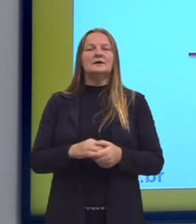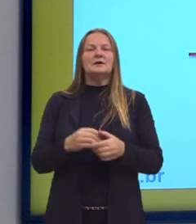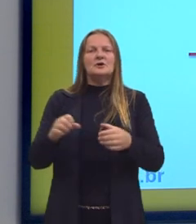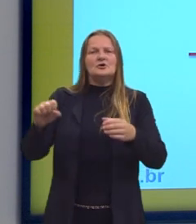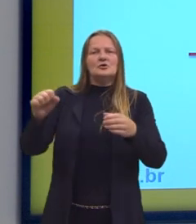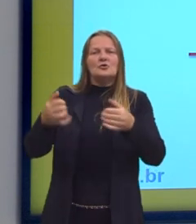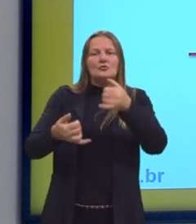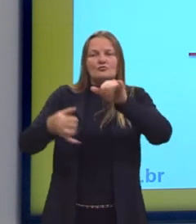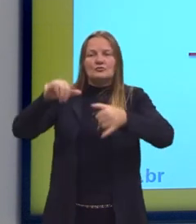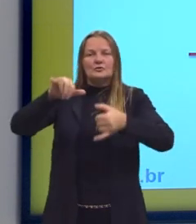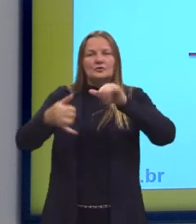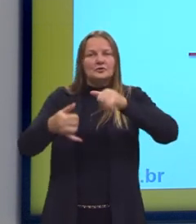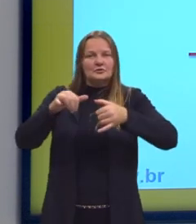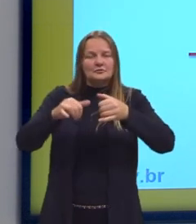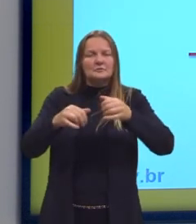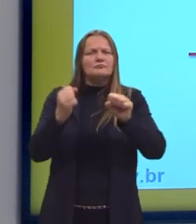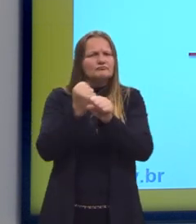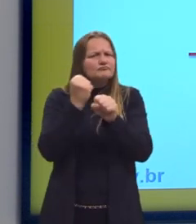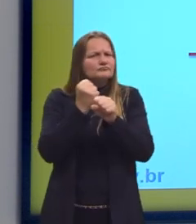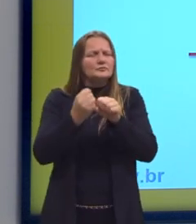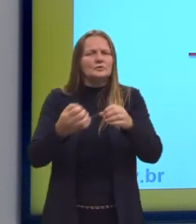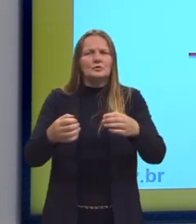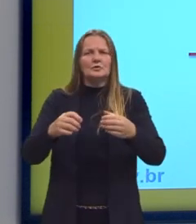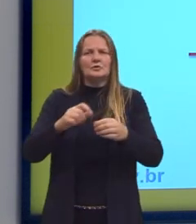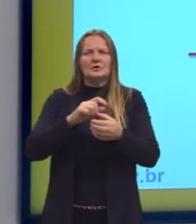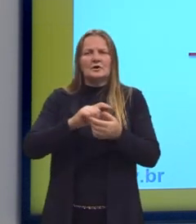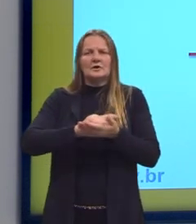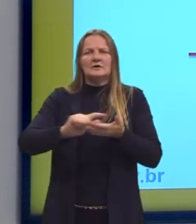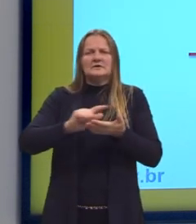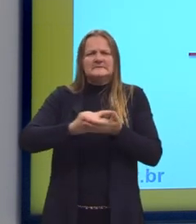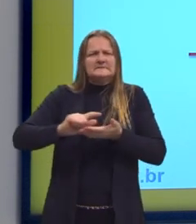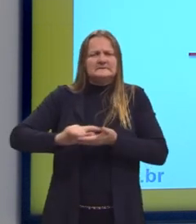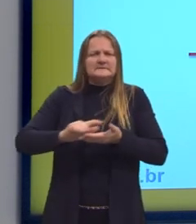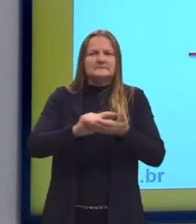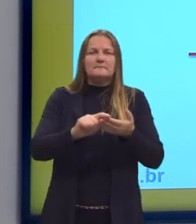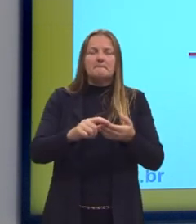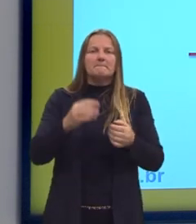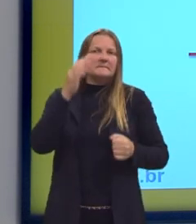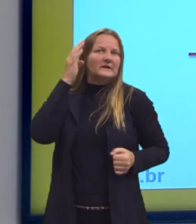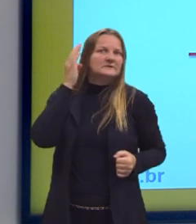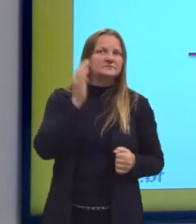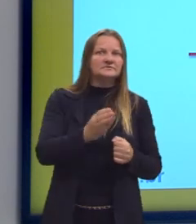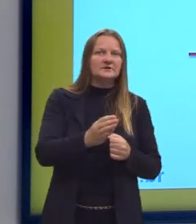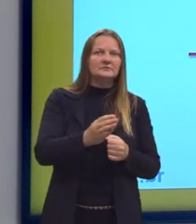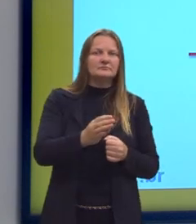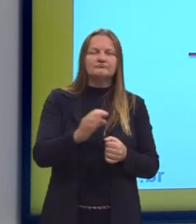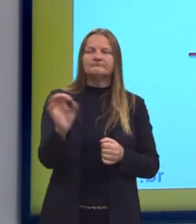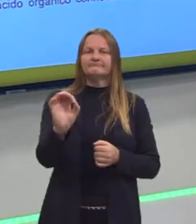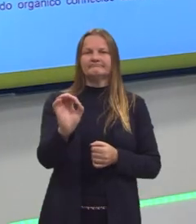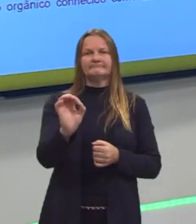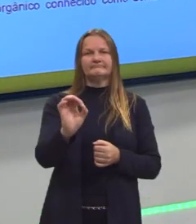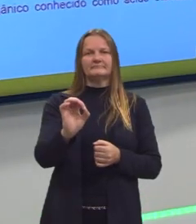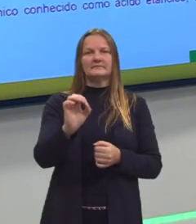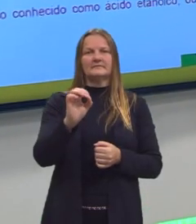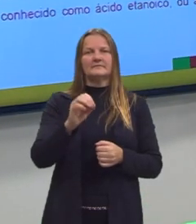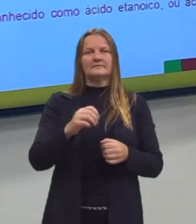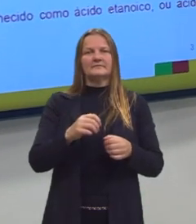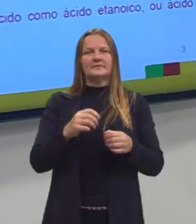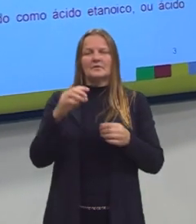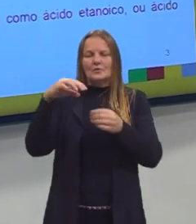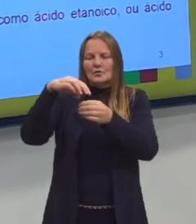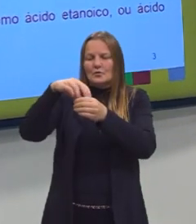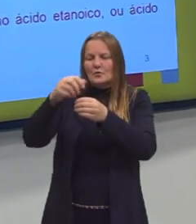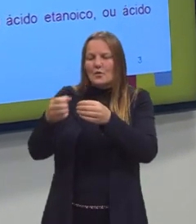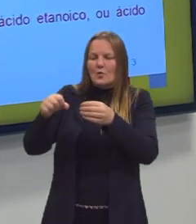químico, um produto de limpeza, um desinfetante. A gente não utiliza ele diretamente na limpeza. A gente pega uma tampinha,